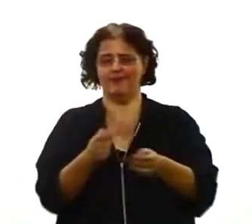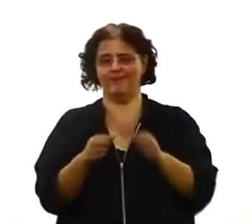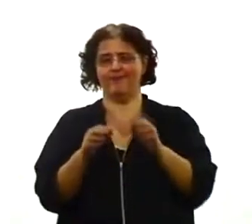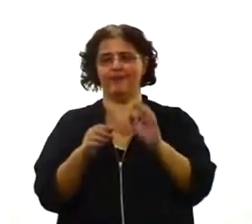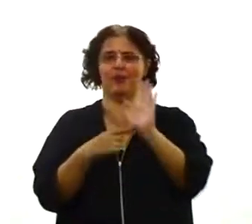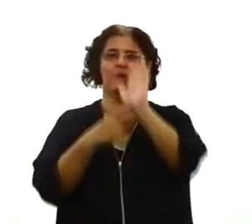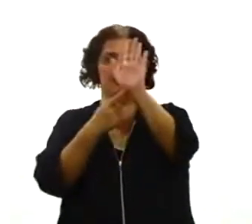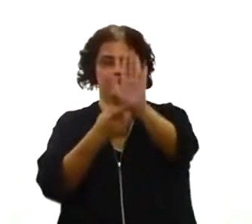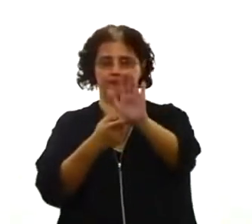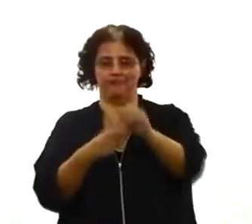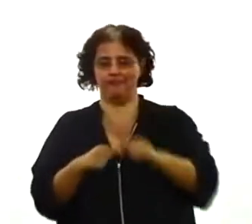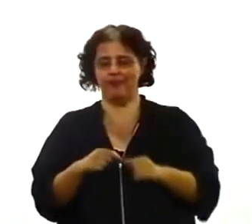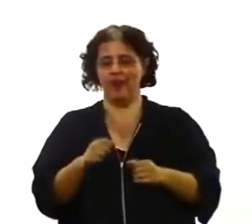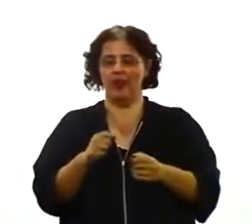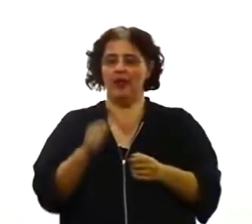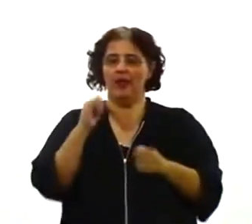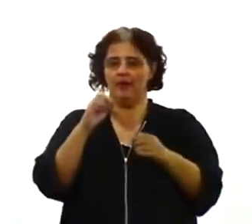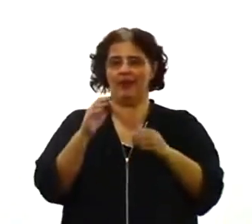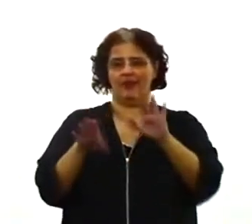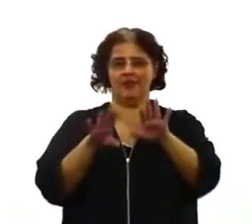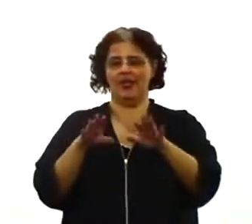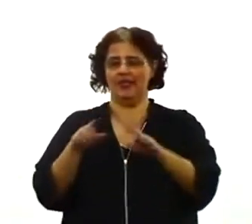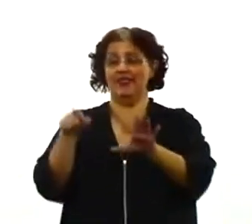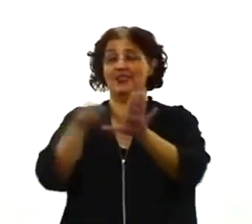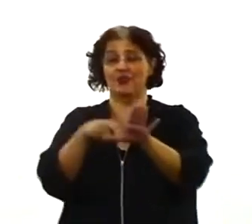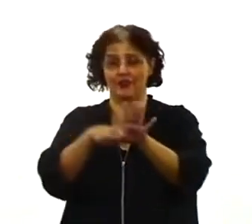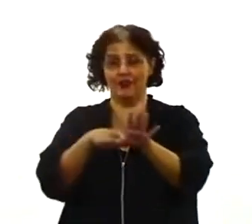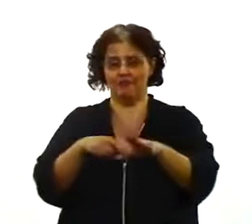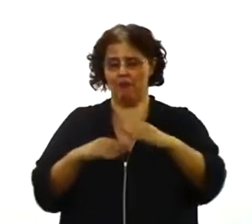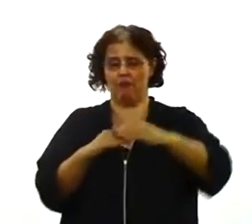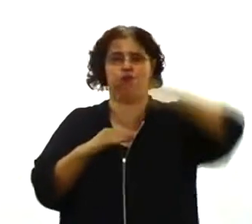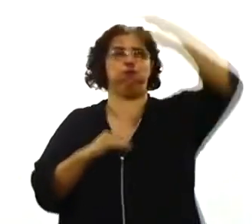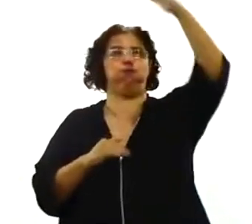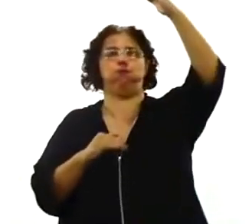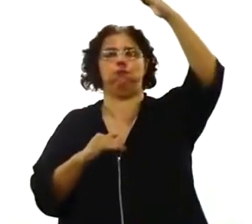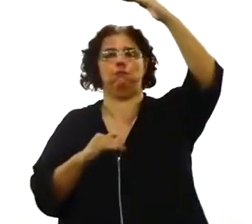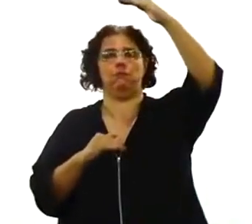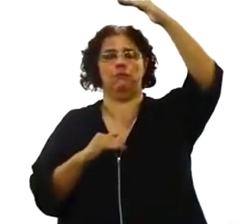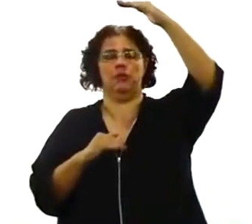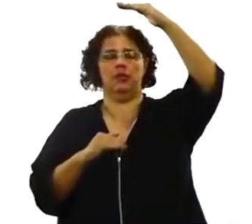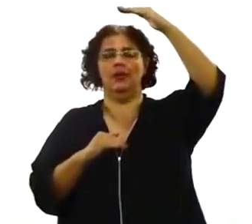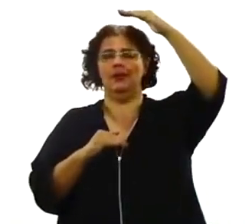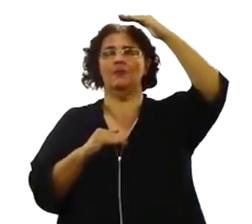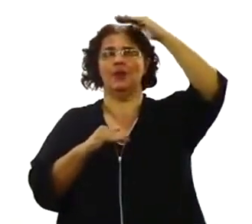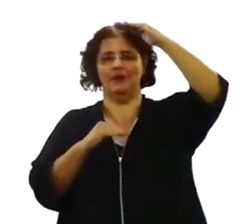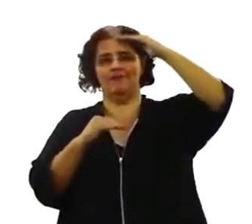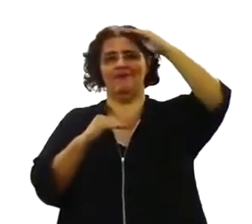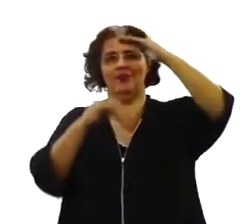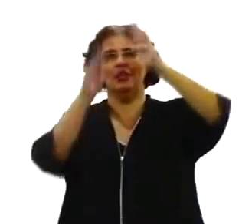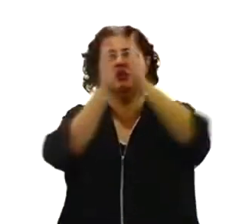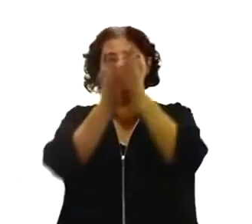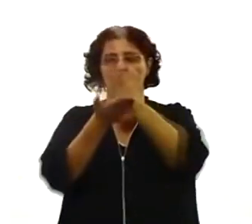daquele sinal, daquele pouquinho que nós estamos dando ali, virá todo o resto. Veja como a Bíblia